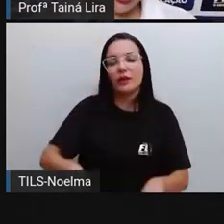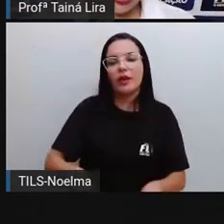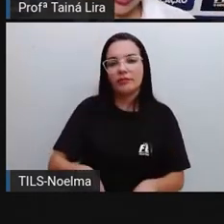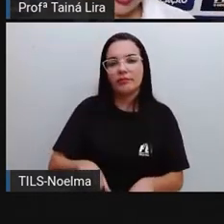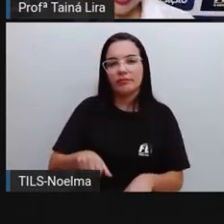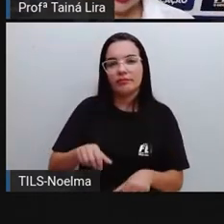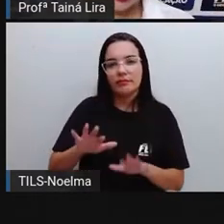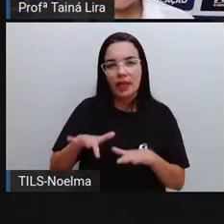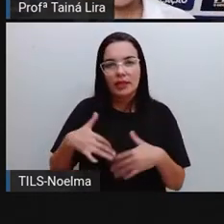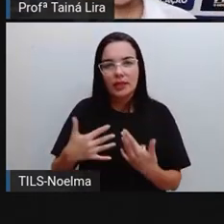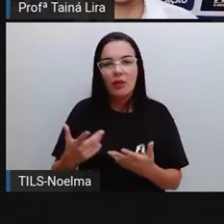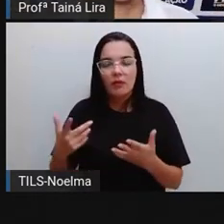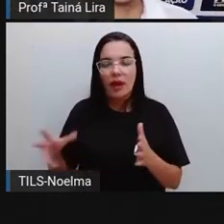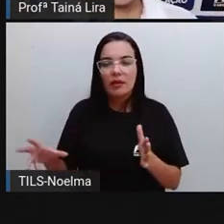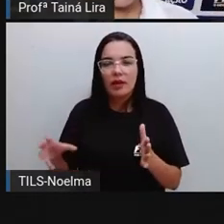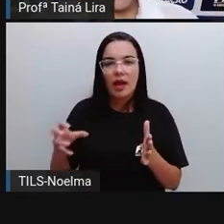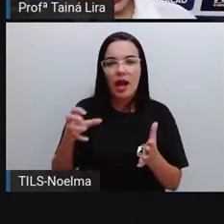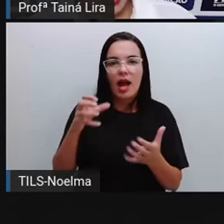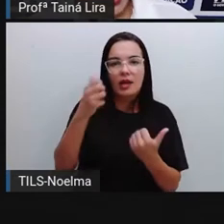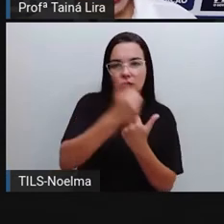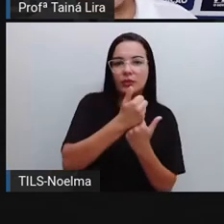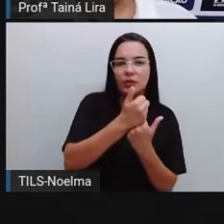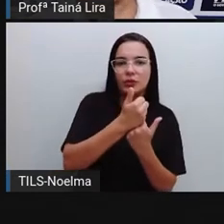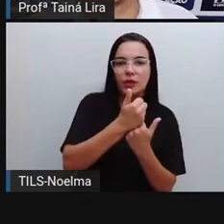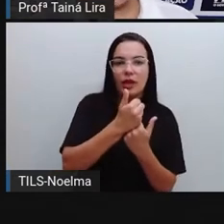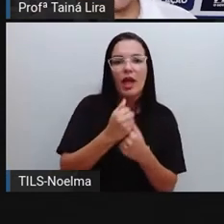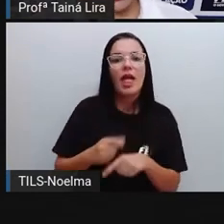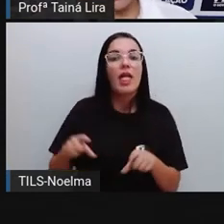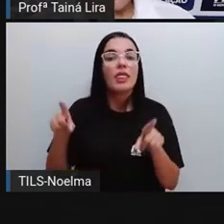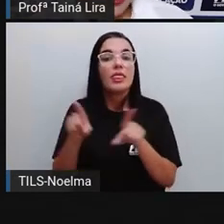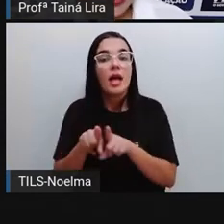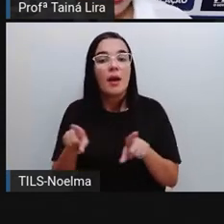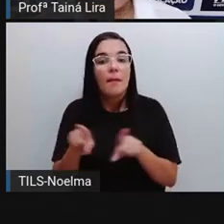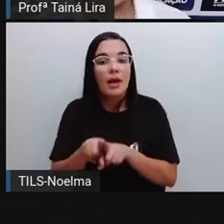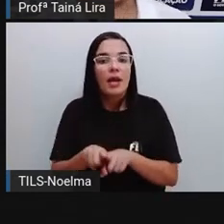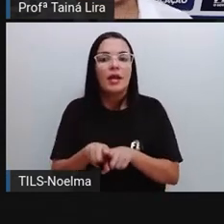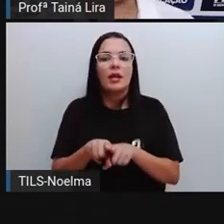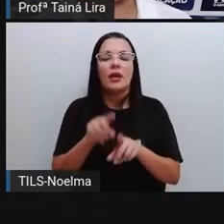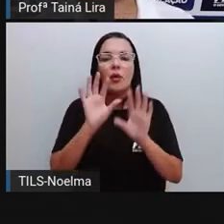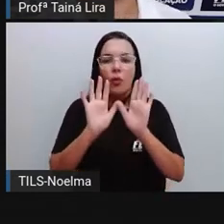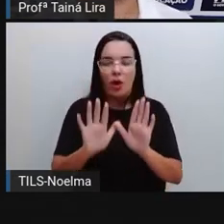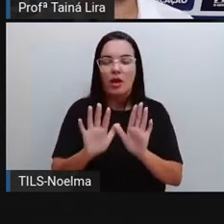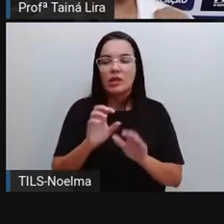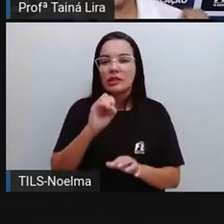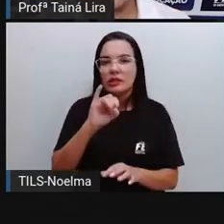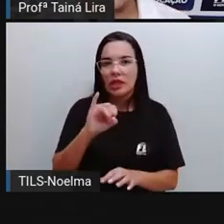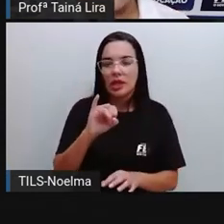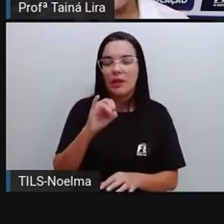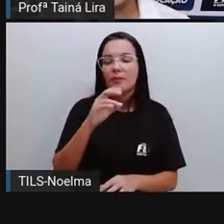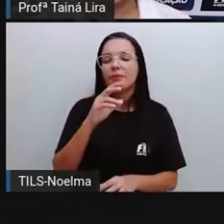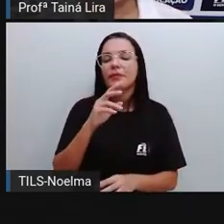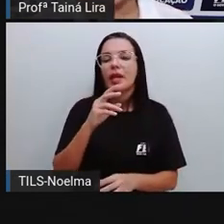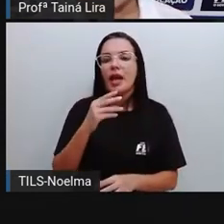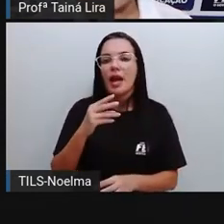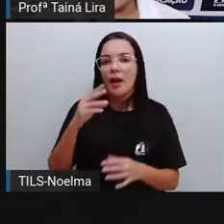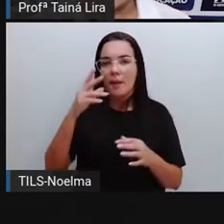o prefeito está ausente. Além disso, quando o prefeito está presente, ele também assina despacho,